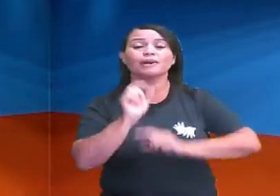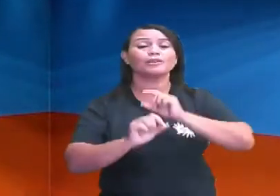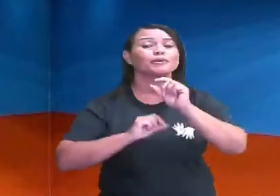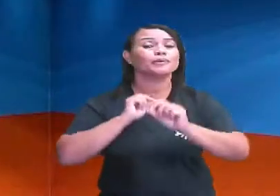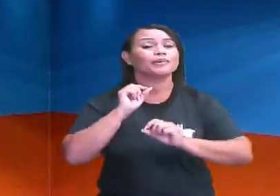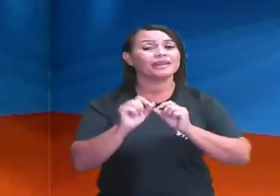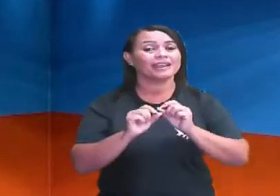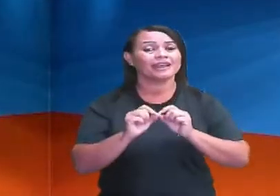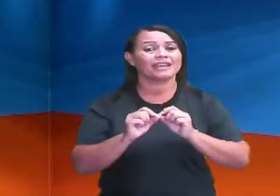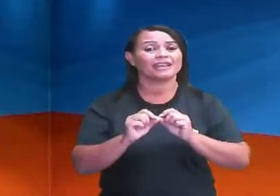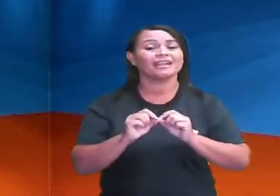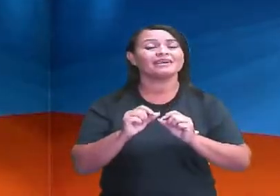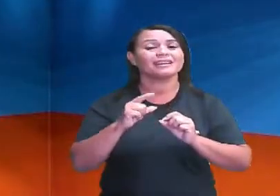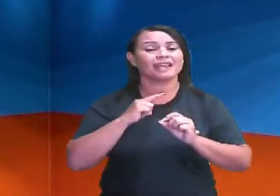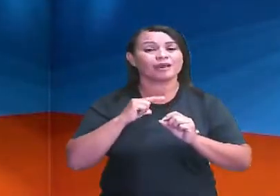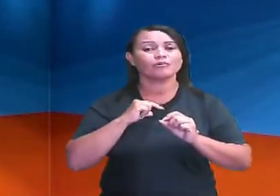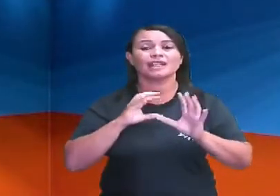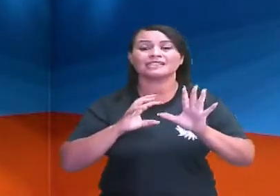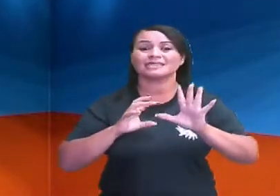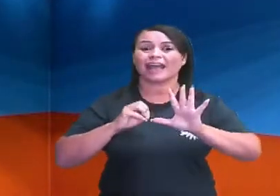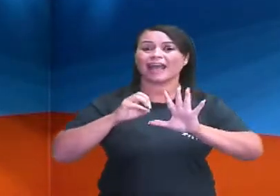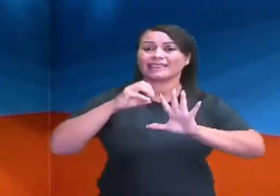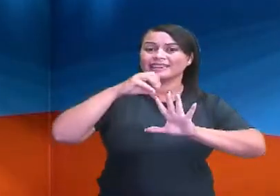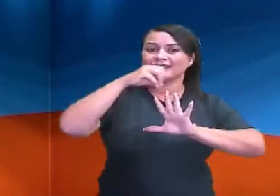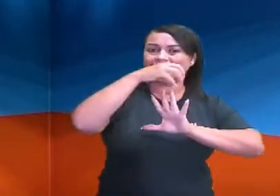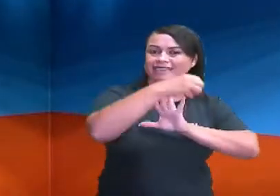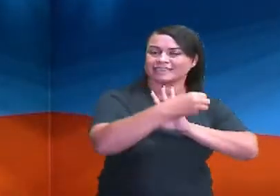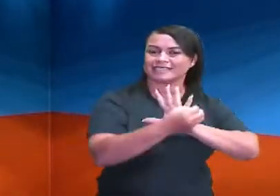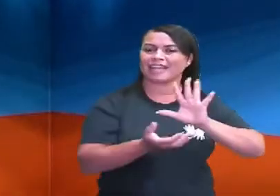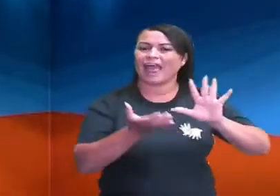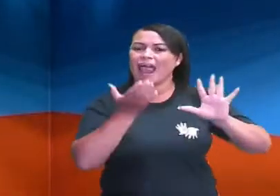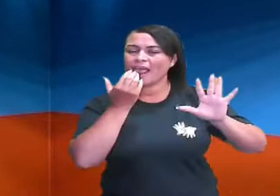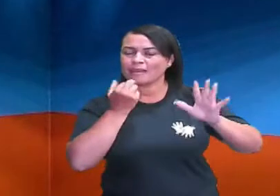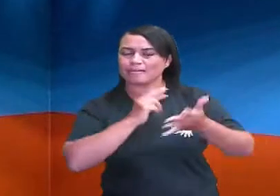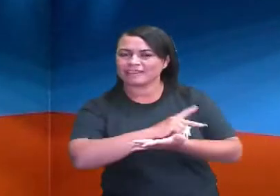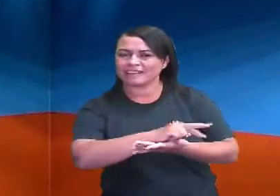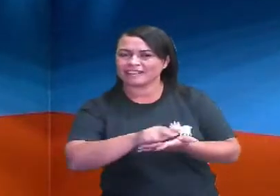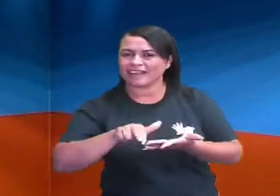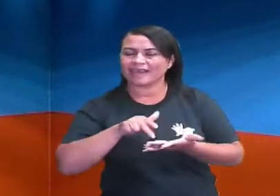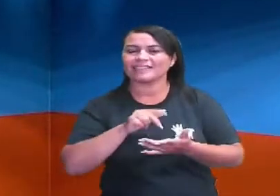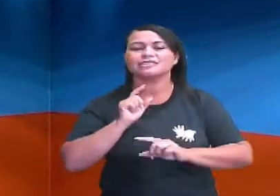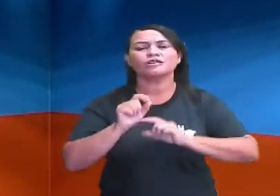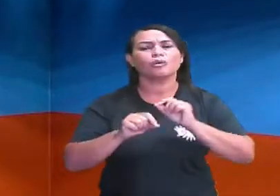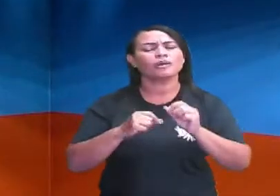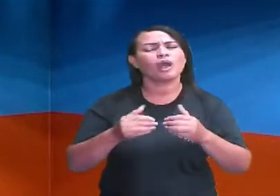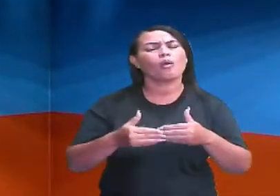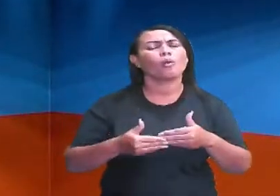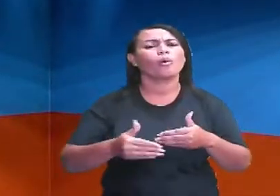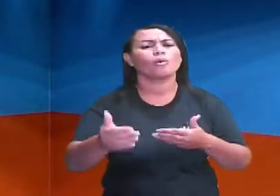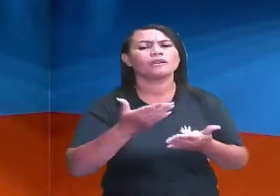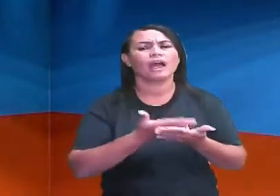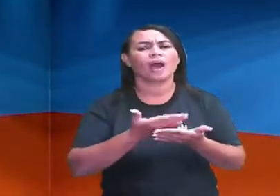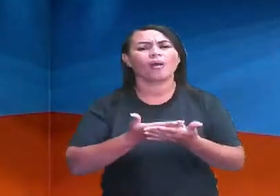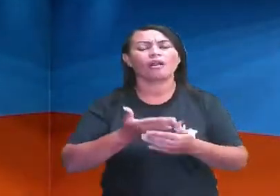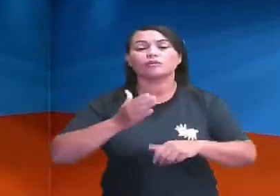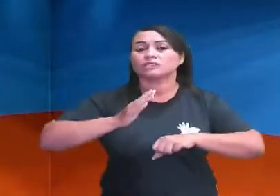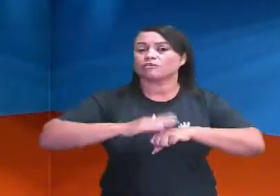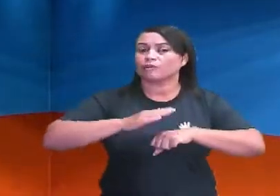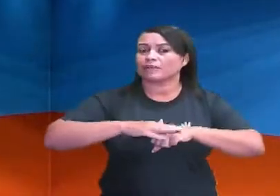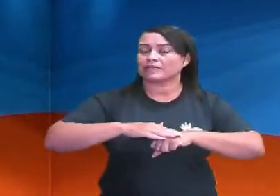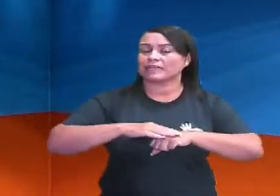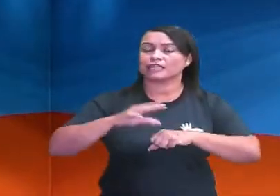cadeias alimentares, tá certo? E ao longo da nossa aula, nós iremos desenvolver a habilidade de